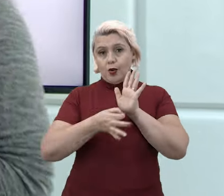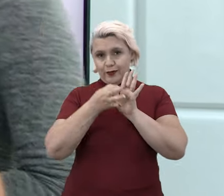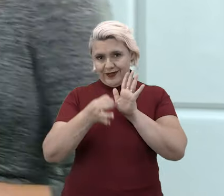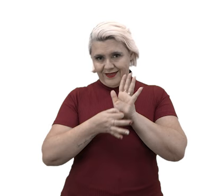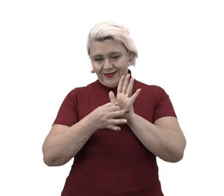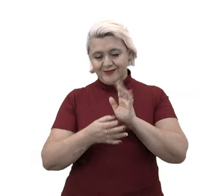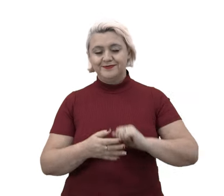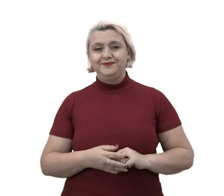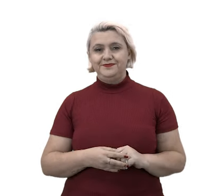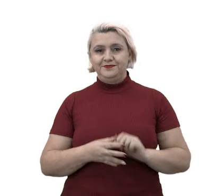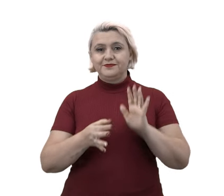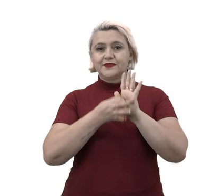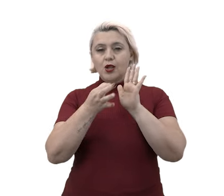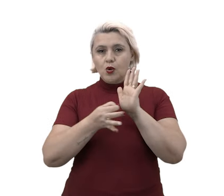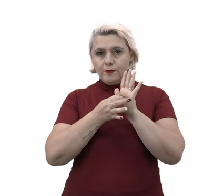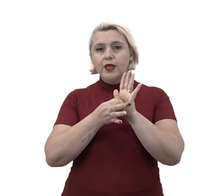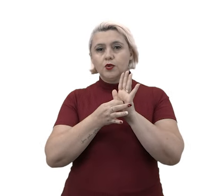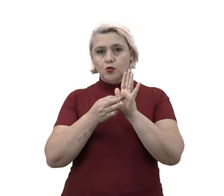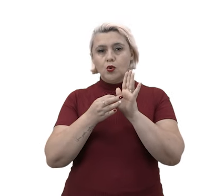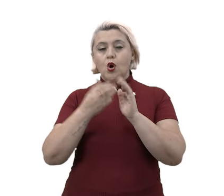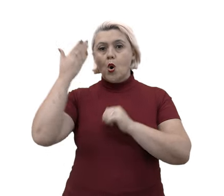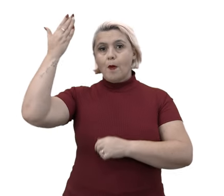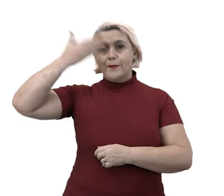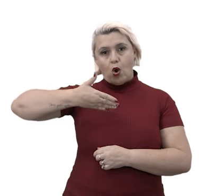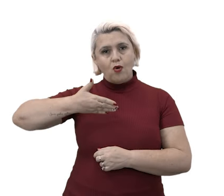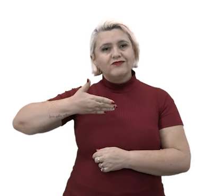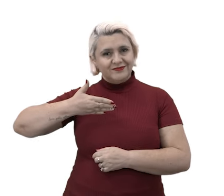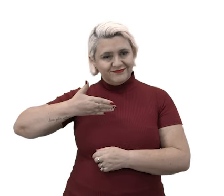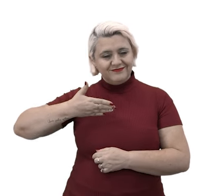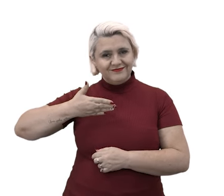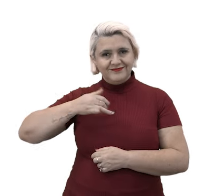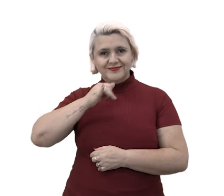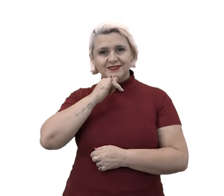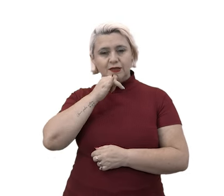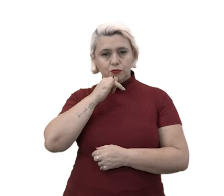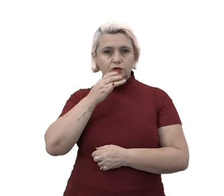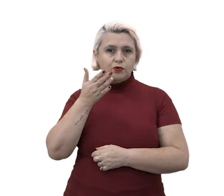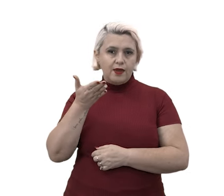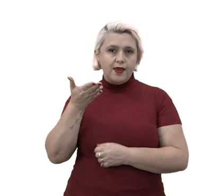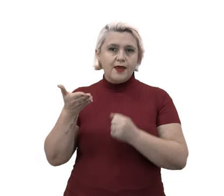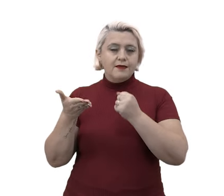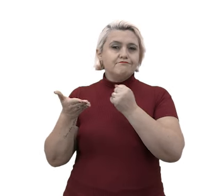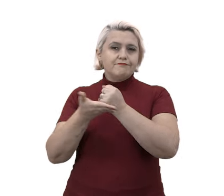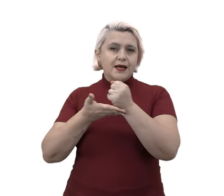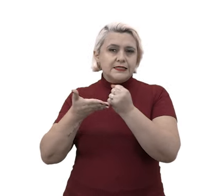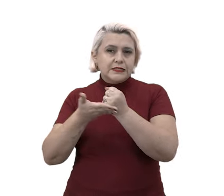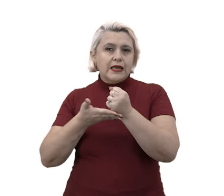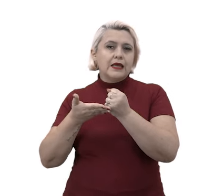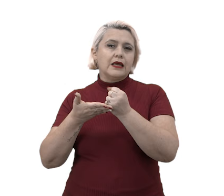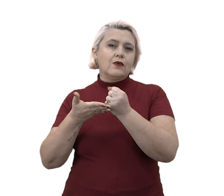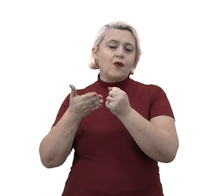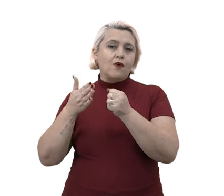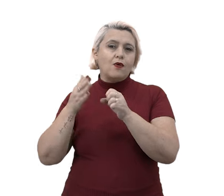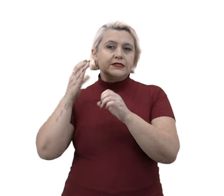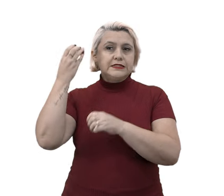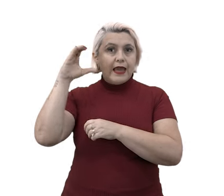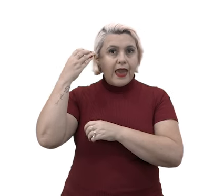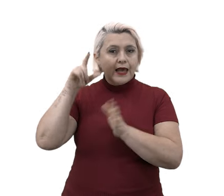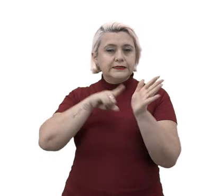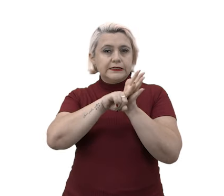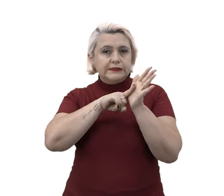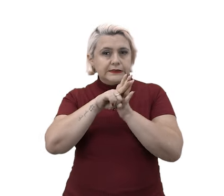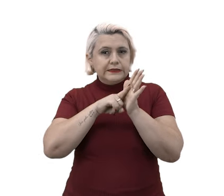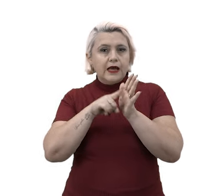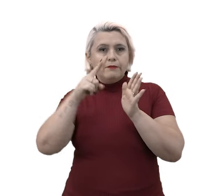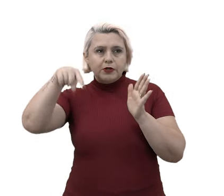de argumento, que é um argumento por comprovação, que baseia-se em uma evidência, que possa levar